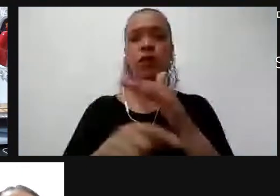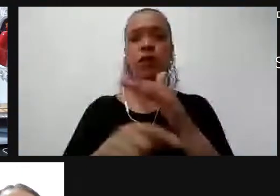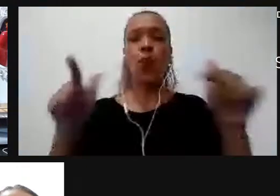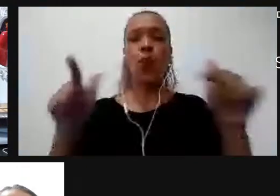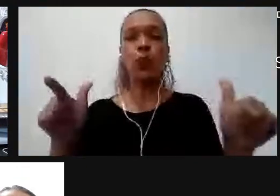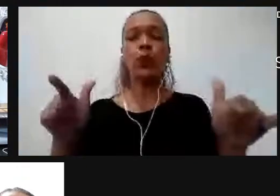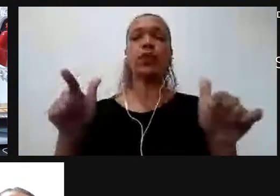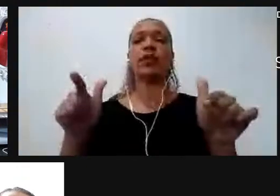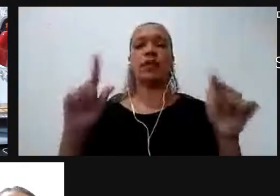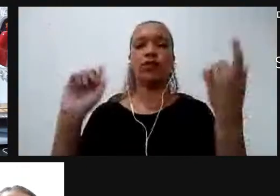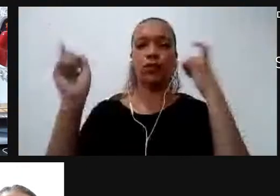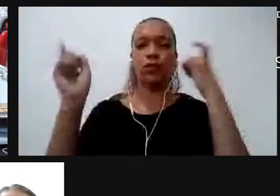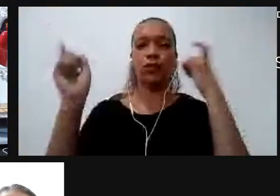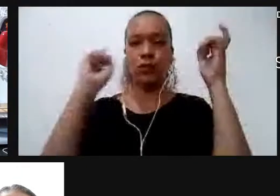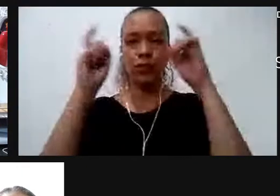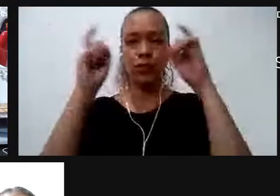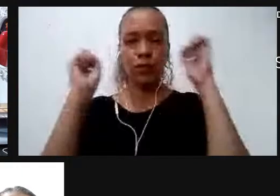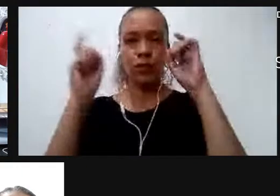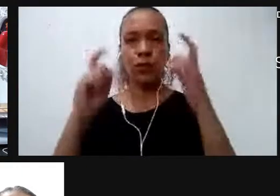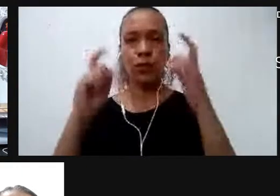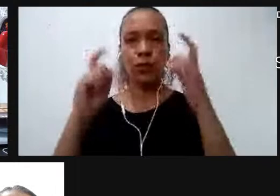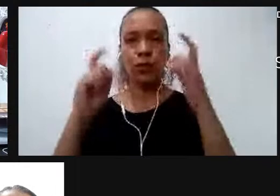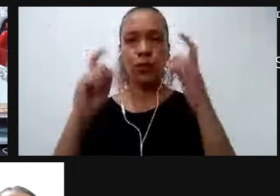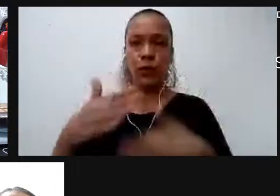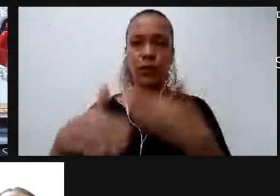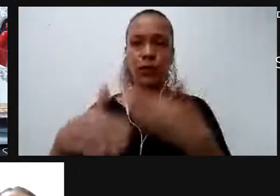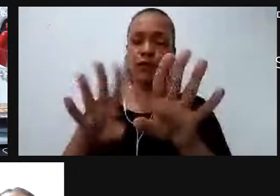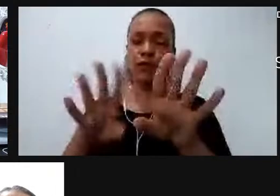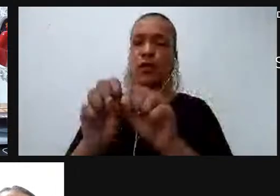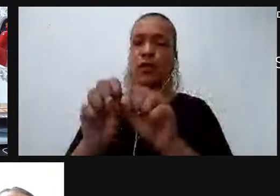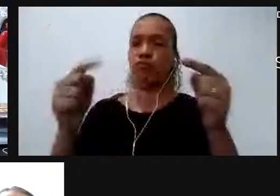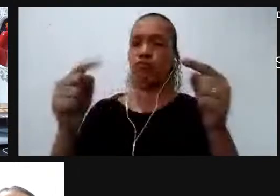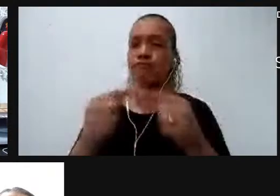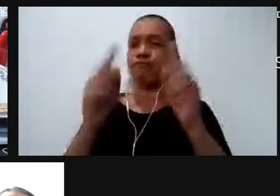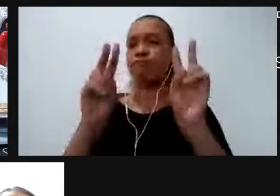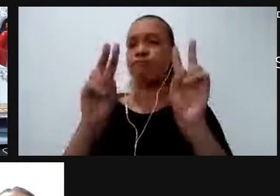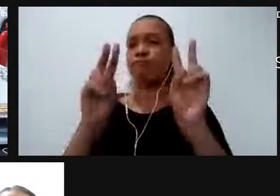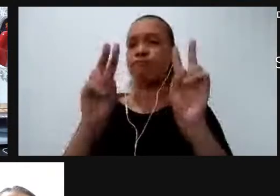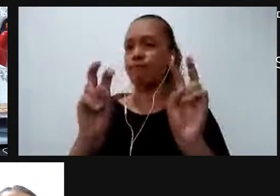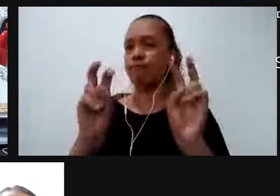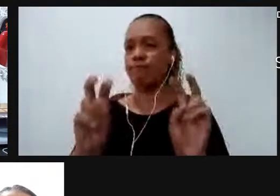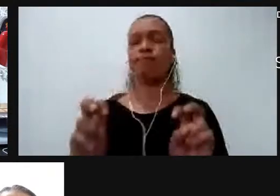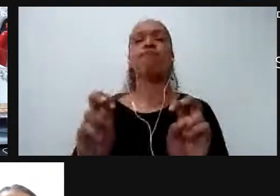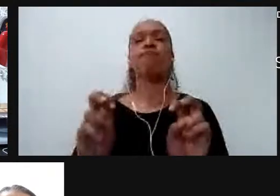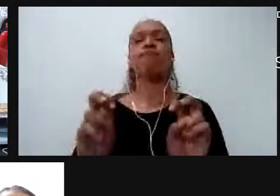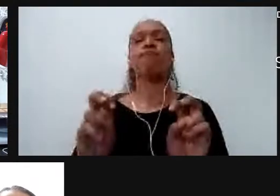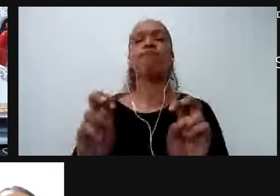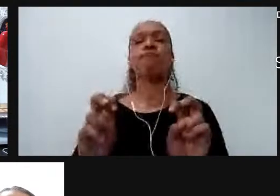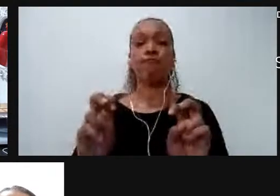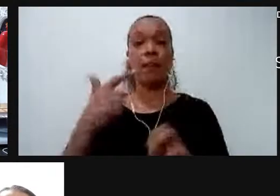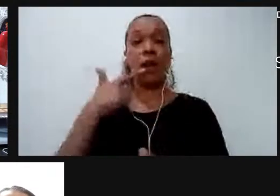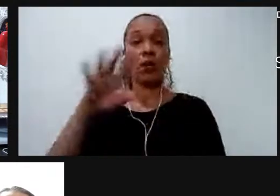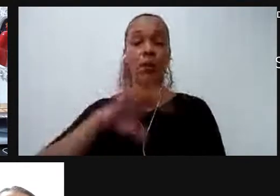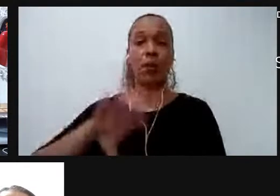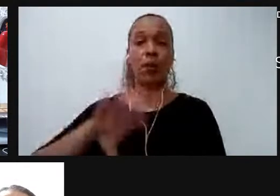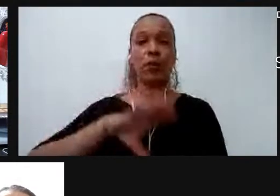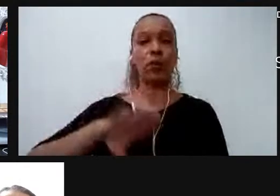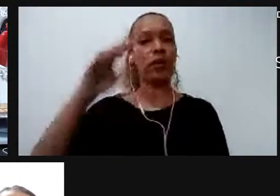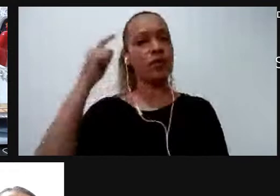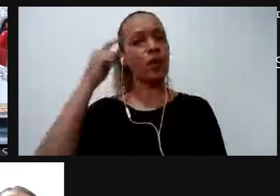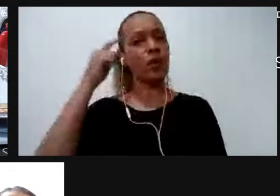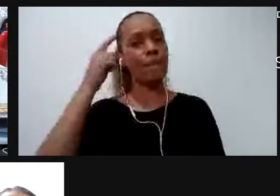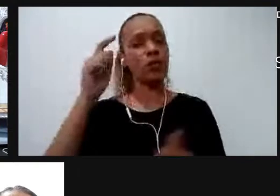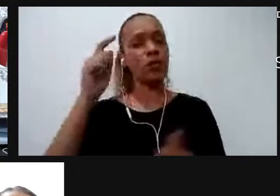abordem essas temáticas e para a língua portuguesa eu penso que essa questão dos multiletramentos é um